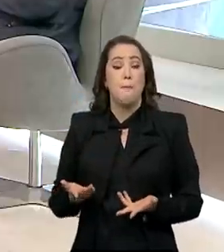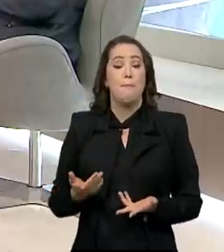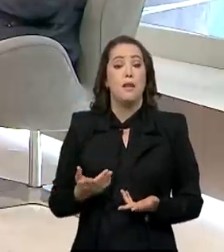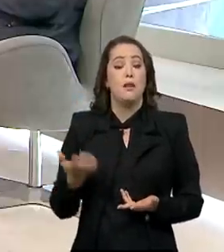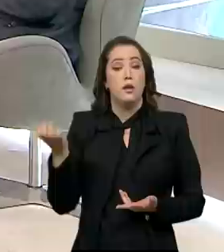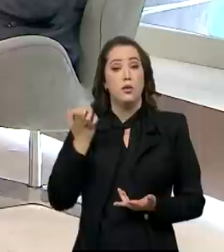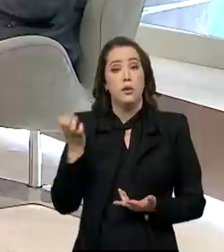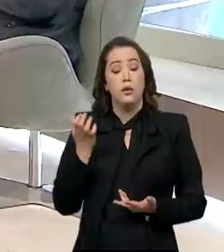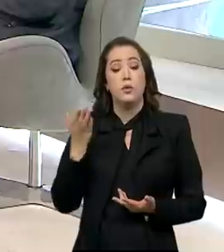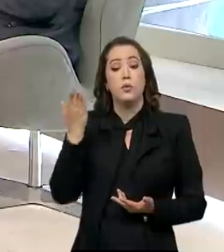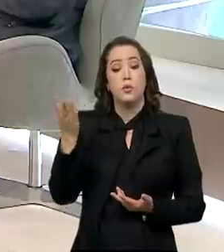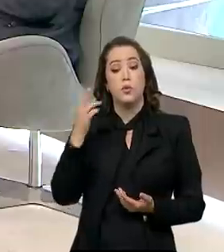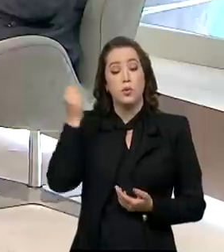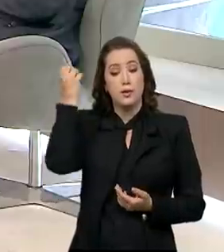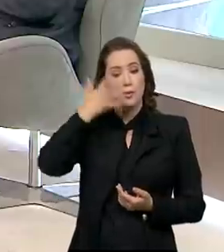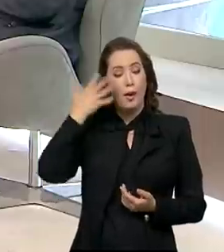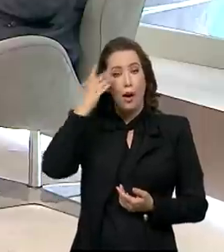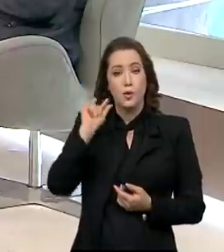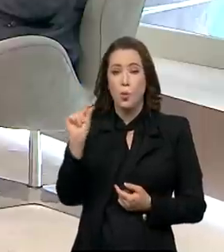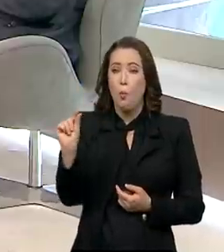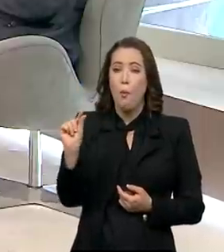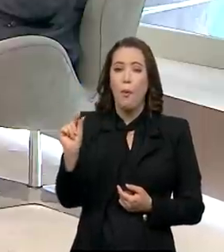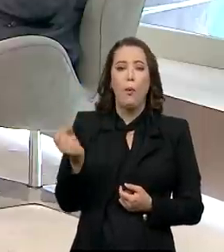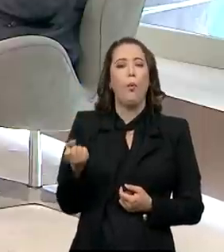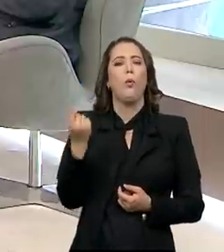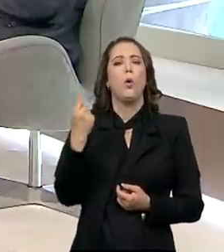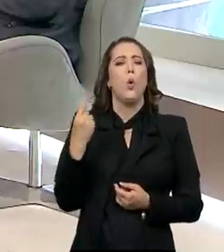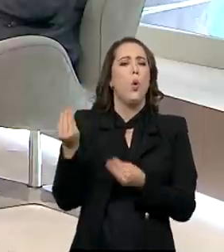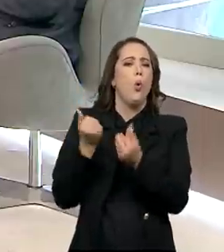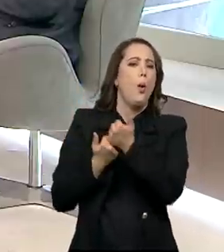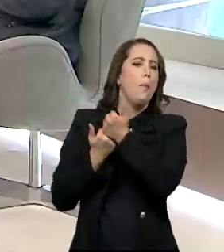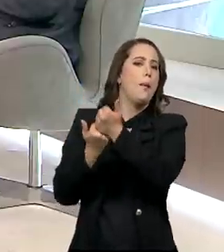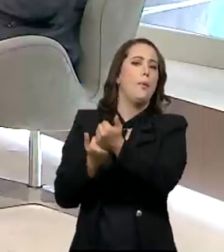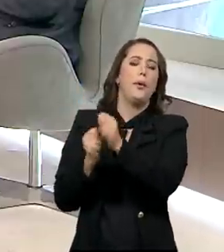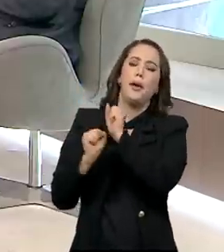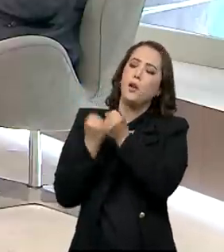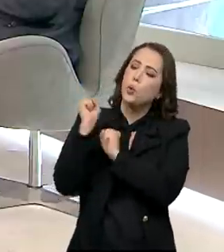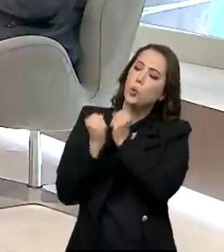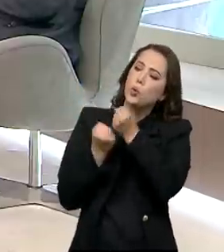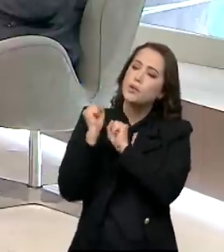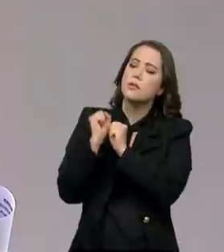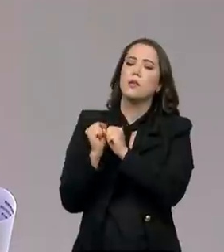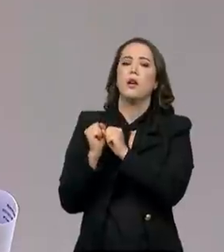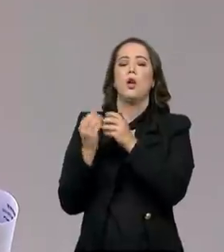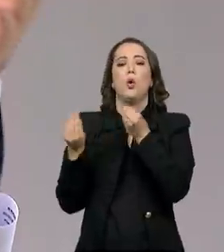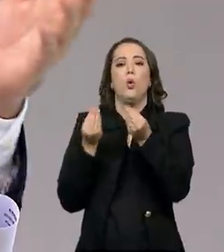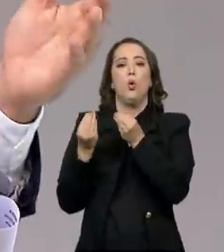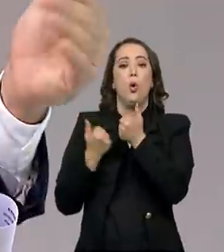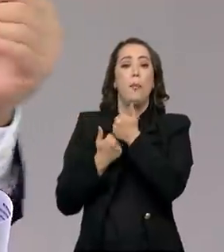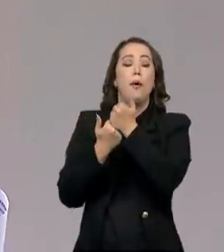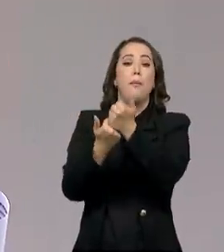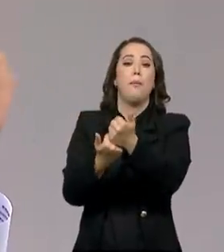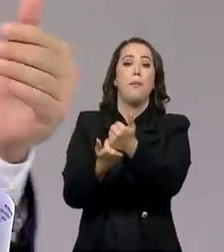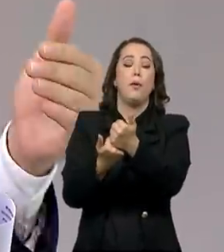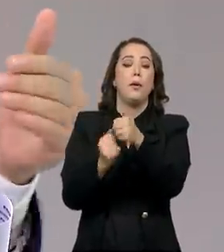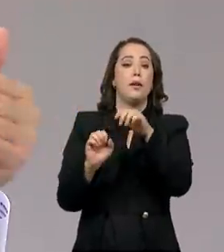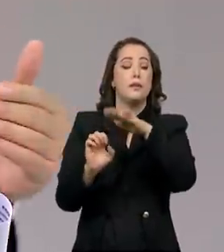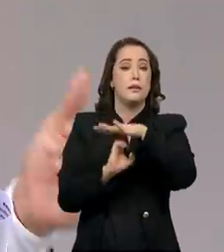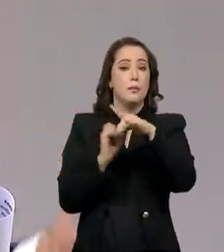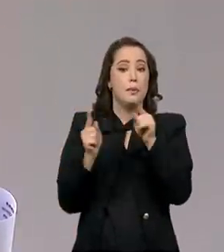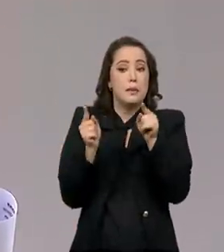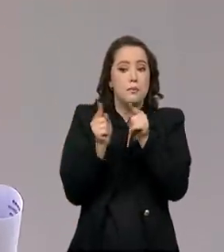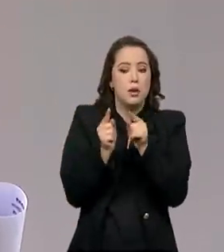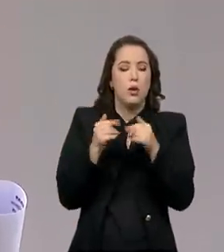Eu queria que o senhor falasse um pouquinho disso. Como que o BNDES apoia a grande indústria, apoia as micro e pequenas empresas, que a gente sabe que gera muito